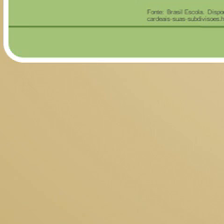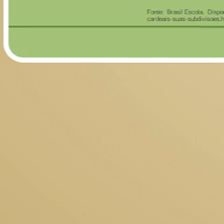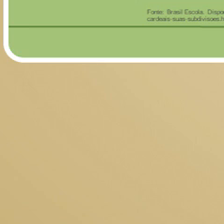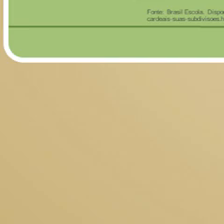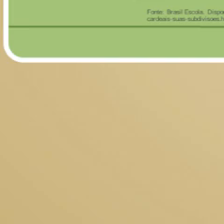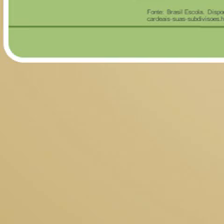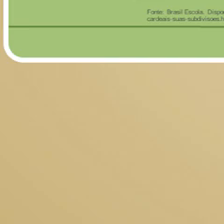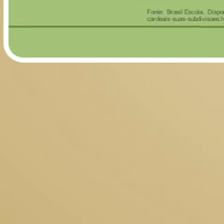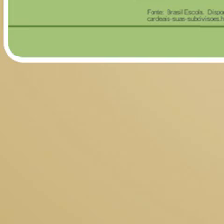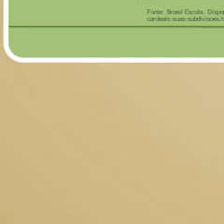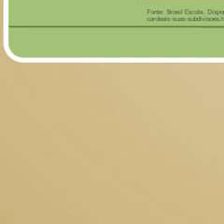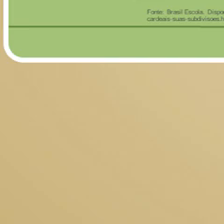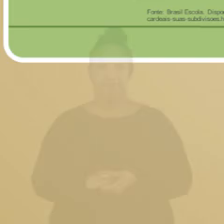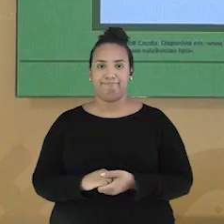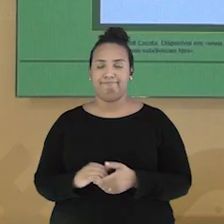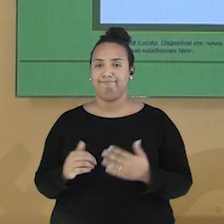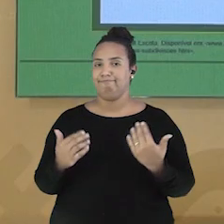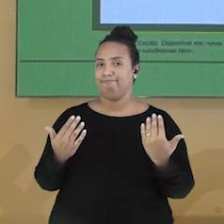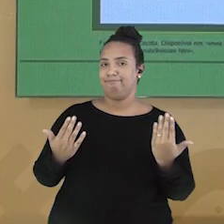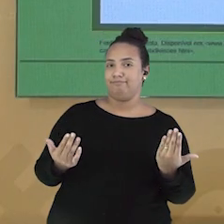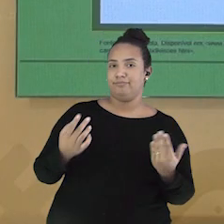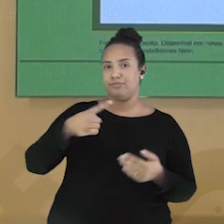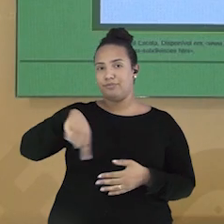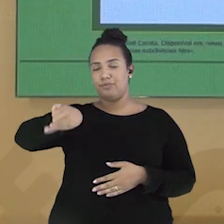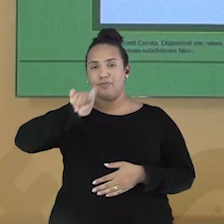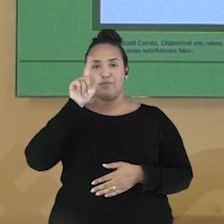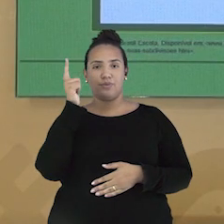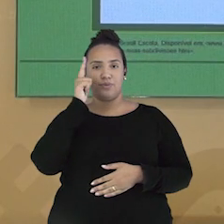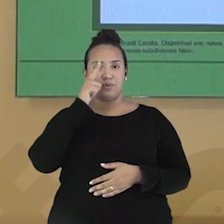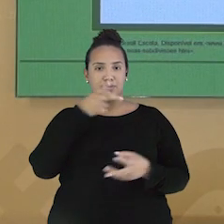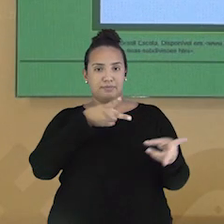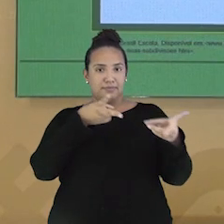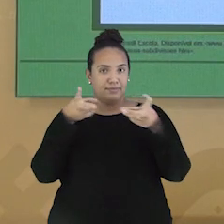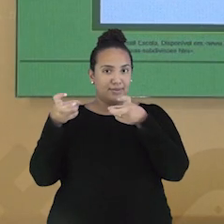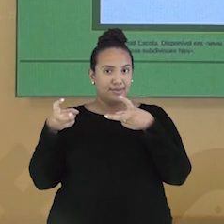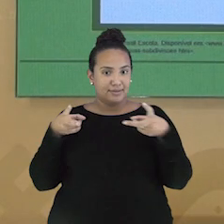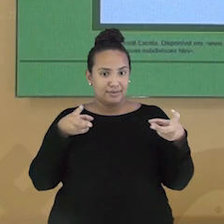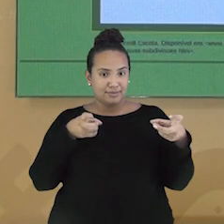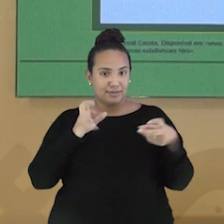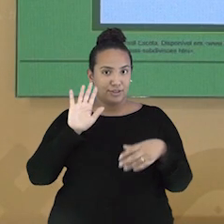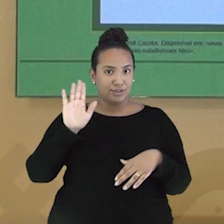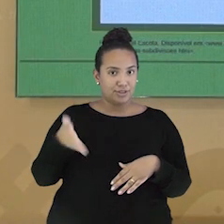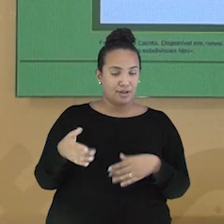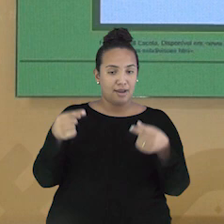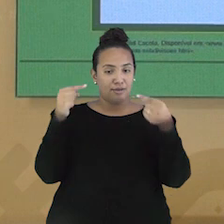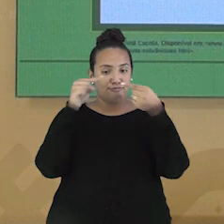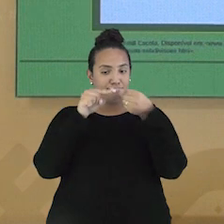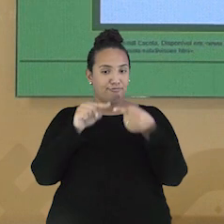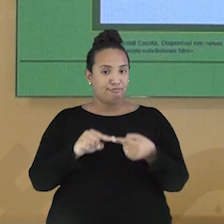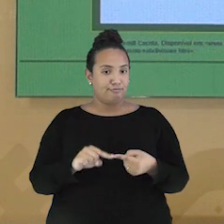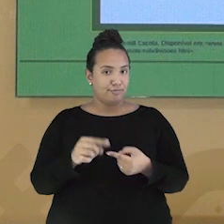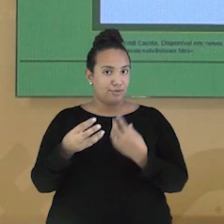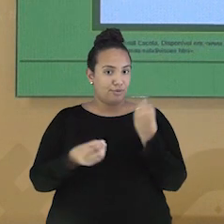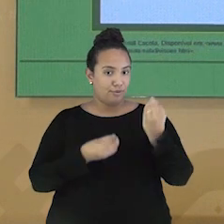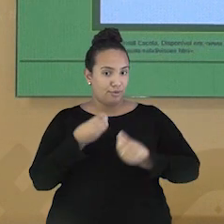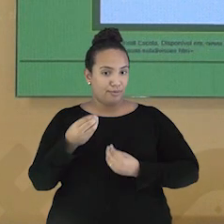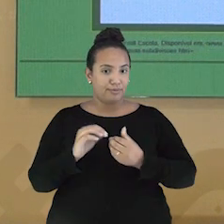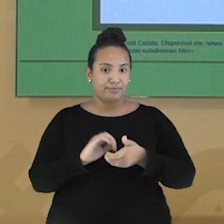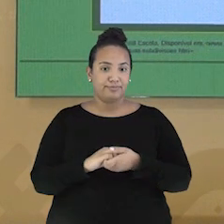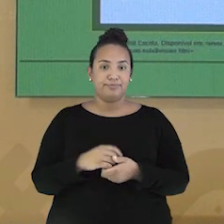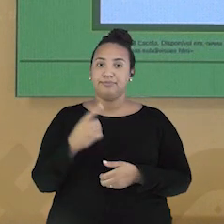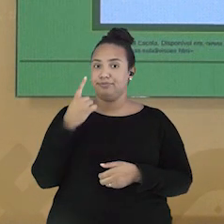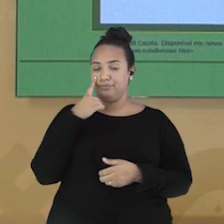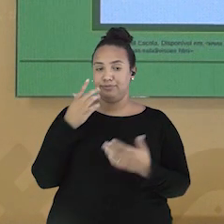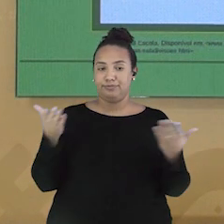E aí? Você conseguiu identificar os pontos e onde eles ficam na rosa dos ventos?